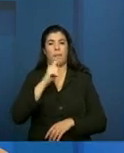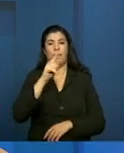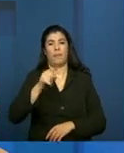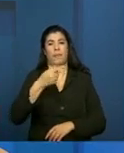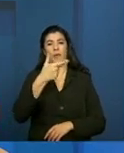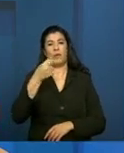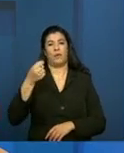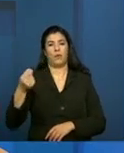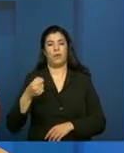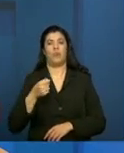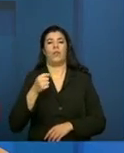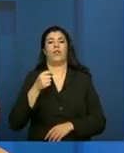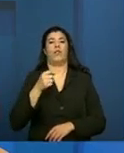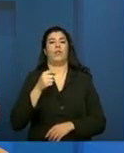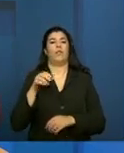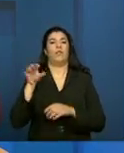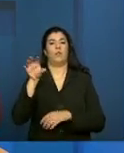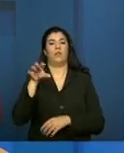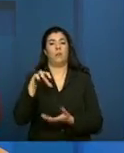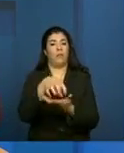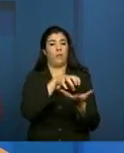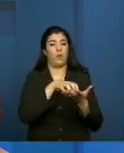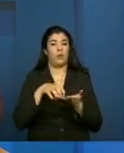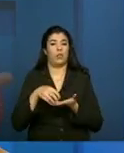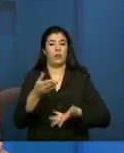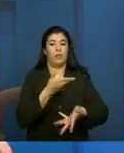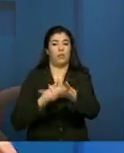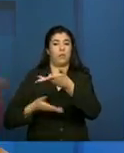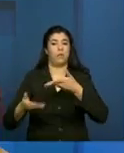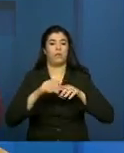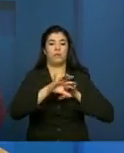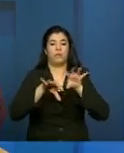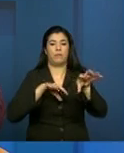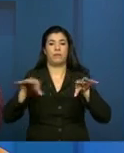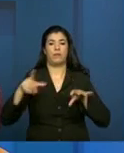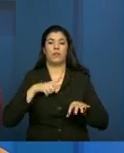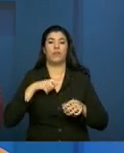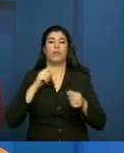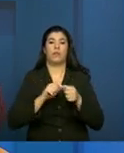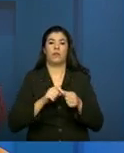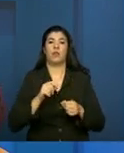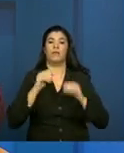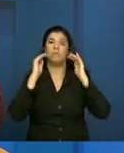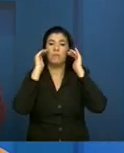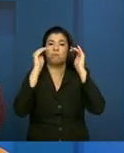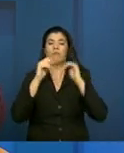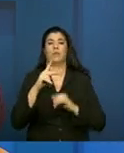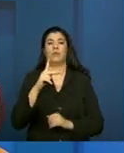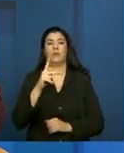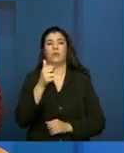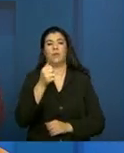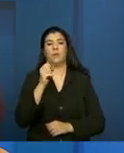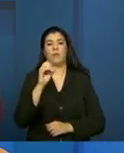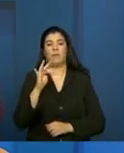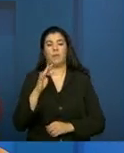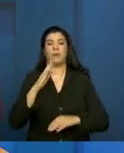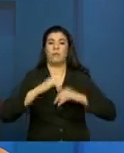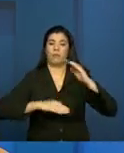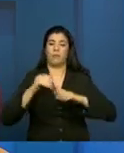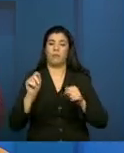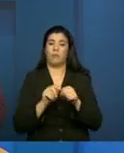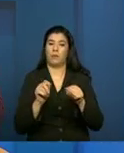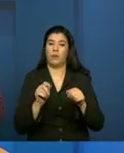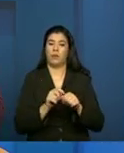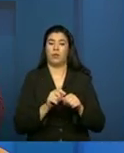equipes volantes, que também são responsáveis por realizar o PAIF e também realizam, executam o